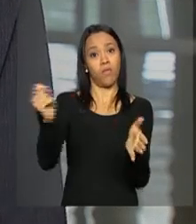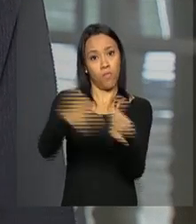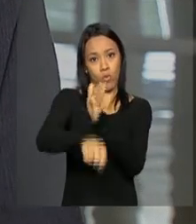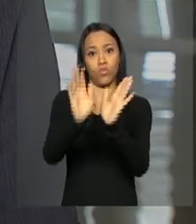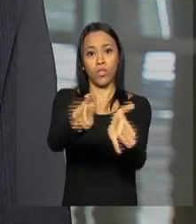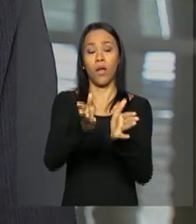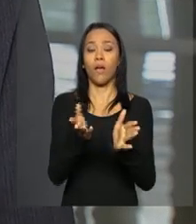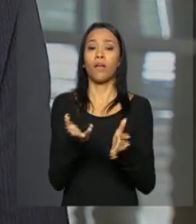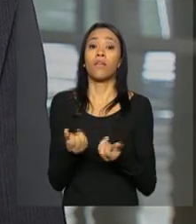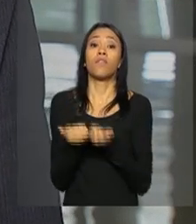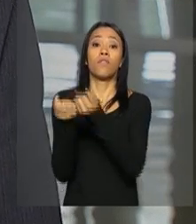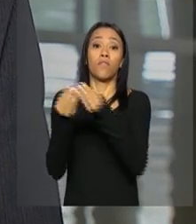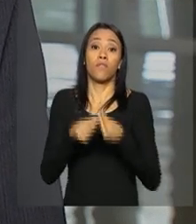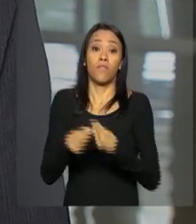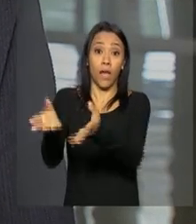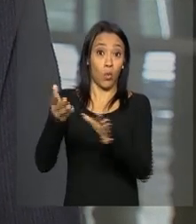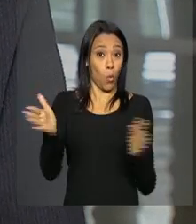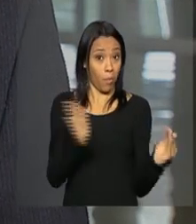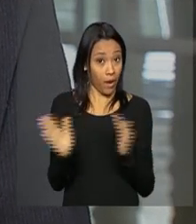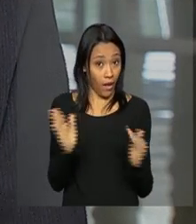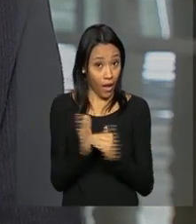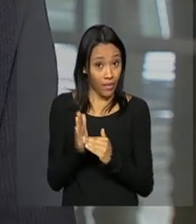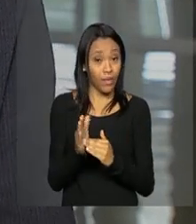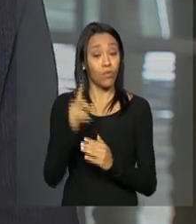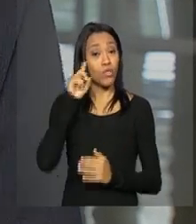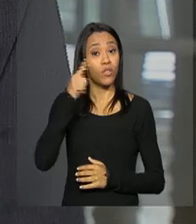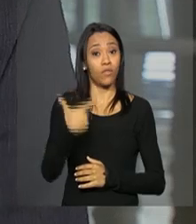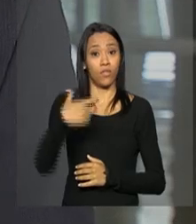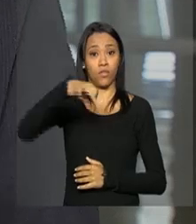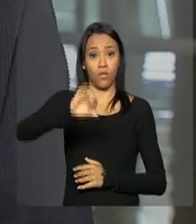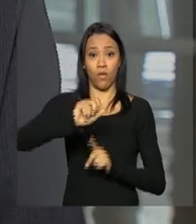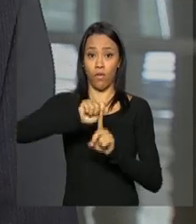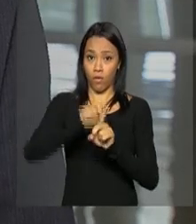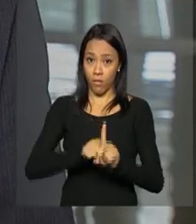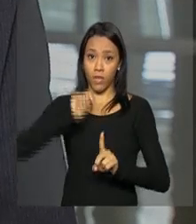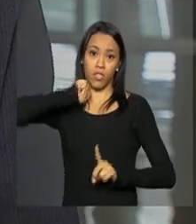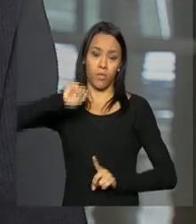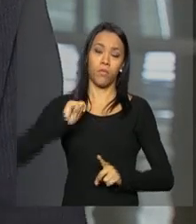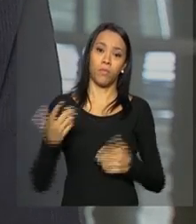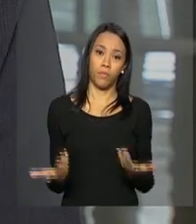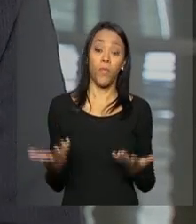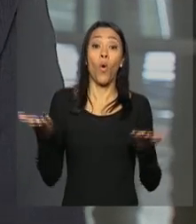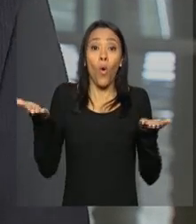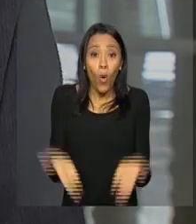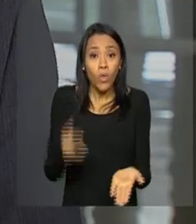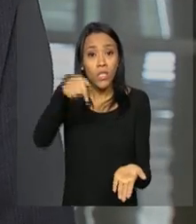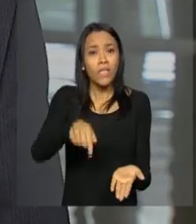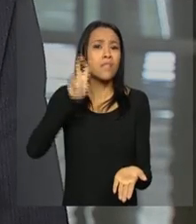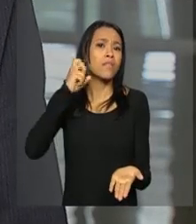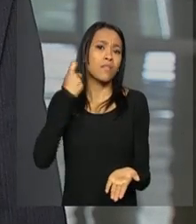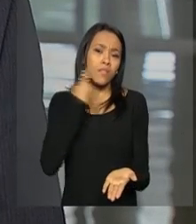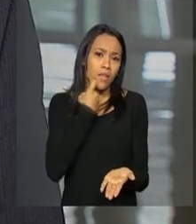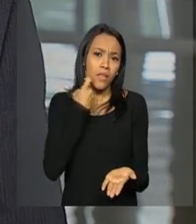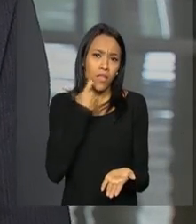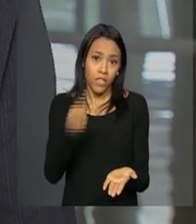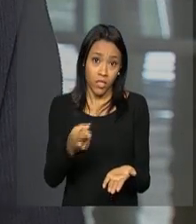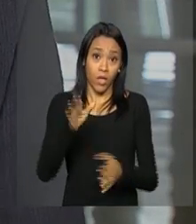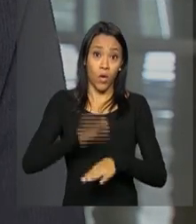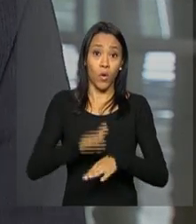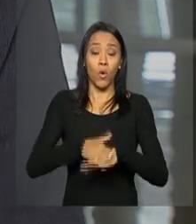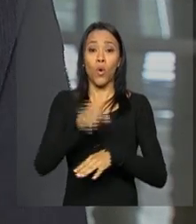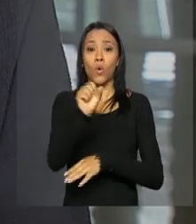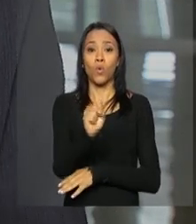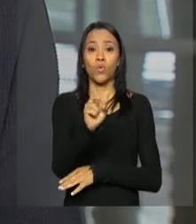Federal, lembrando que o prazo vai até o dia 29 de abril. E hoje, nesta sexta-feira, o Supervisor Nacional do Imposto de